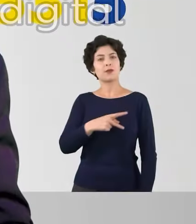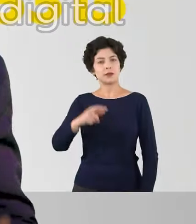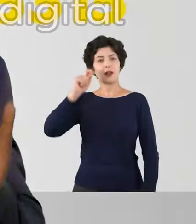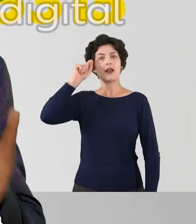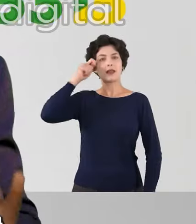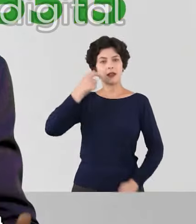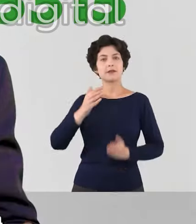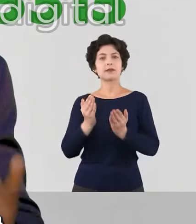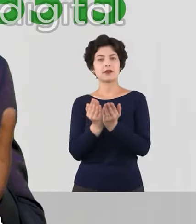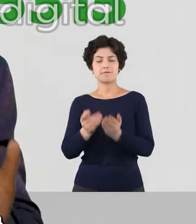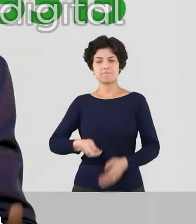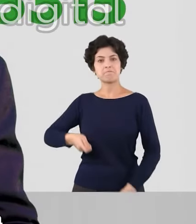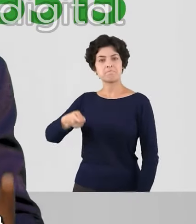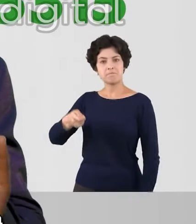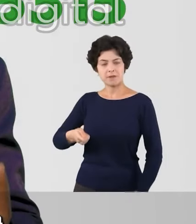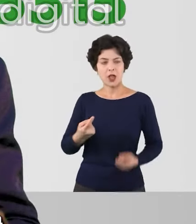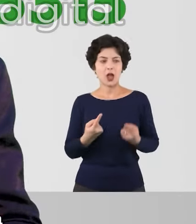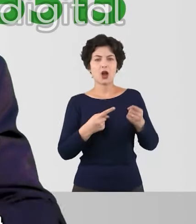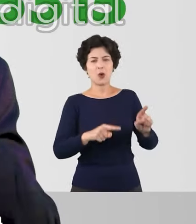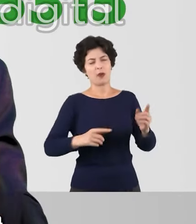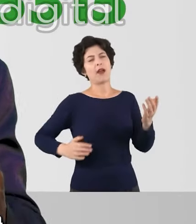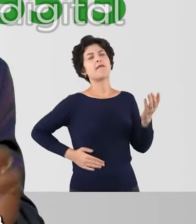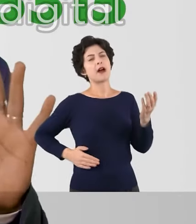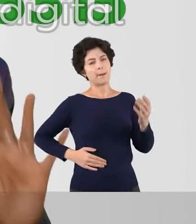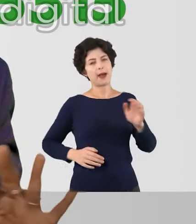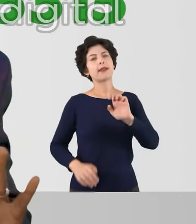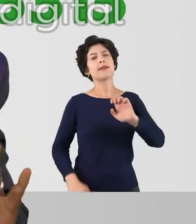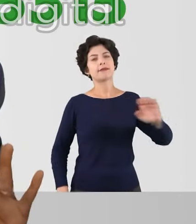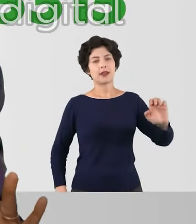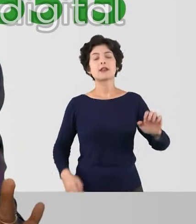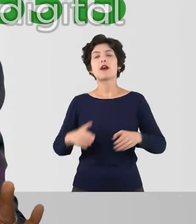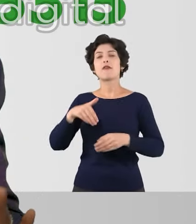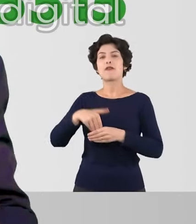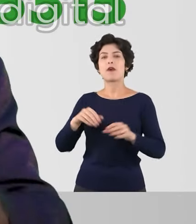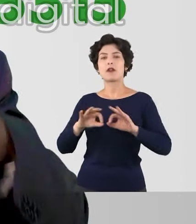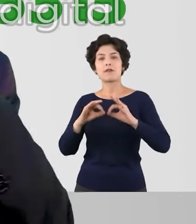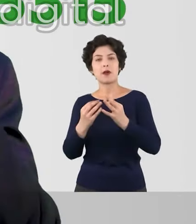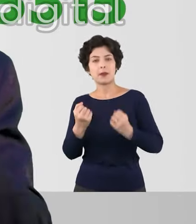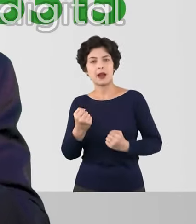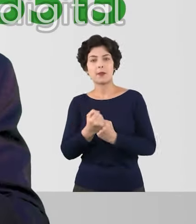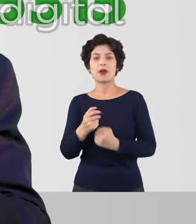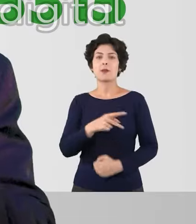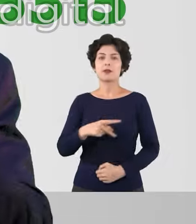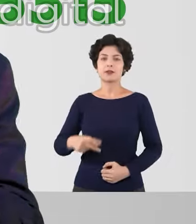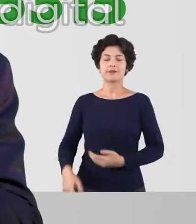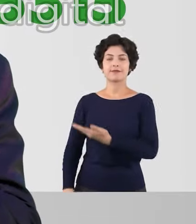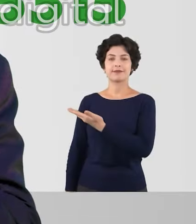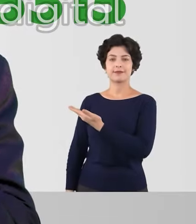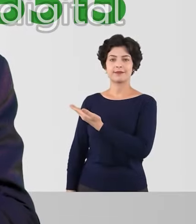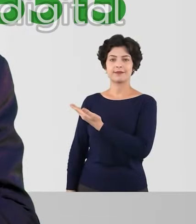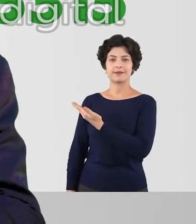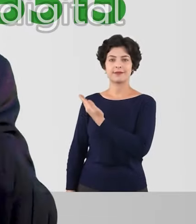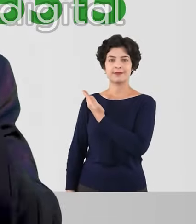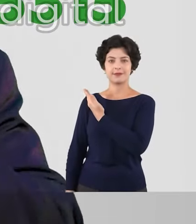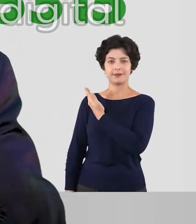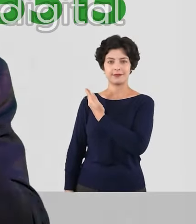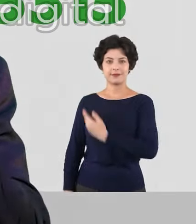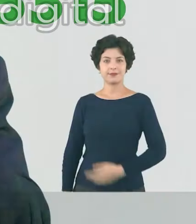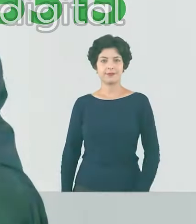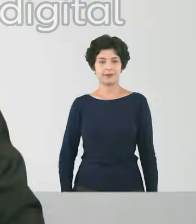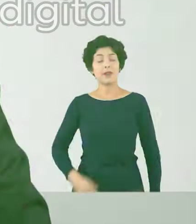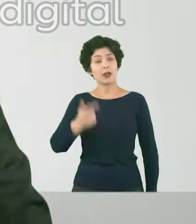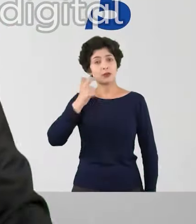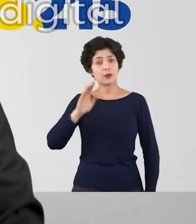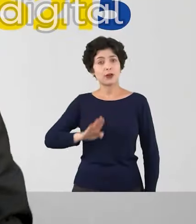Sou professor negro, cristão, conservador e contra-canalista da esquerda. Vote pela família Professor Rodney Vicente, 15,